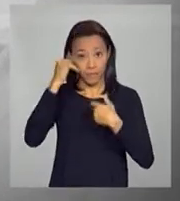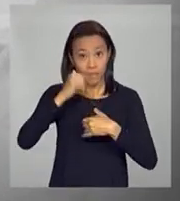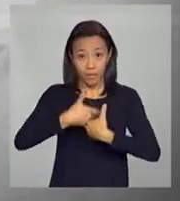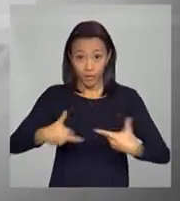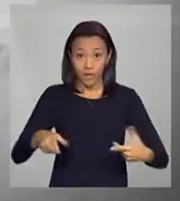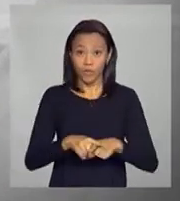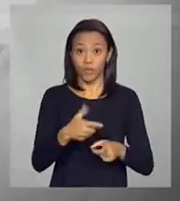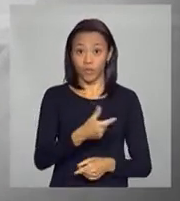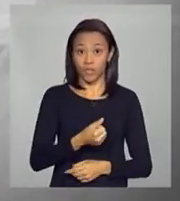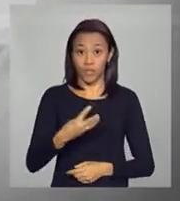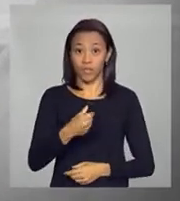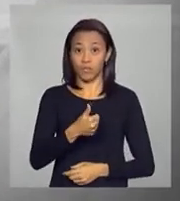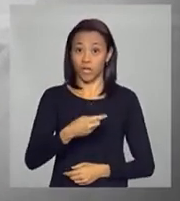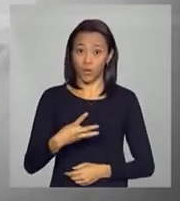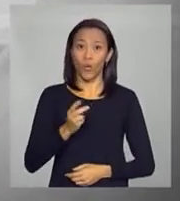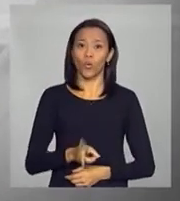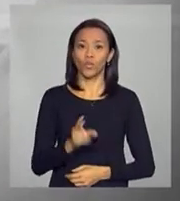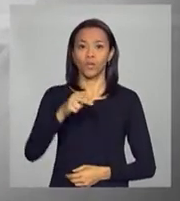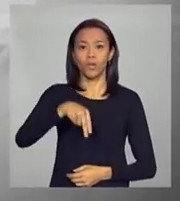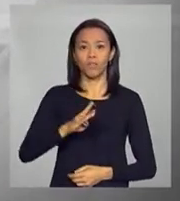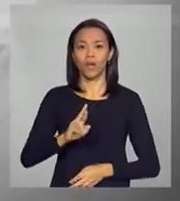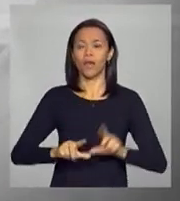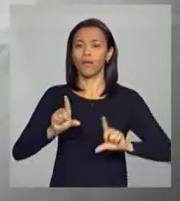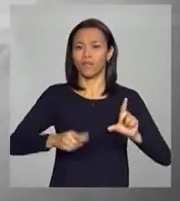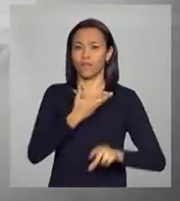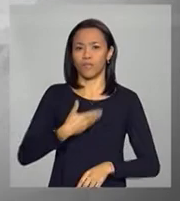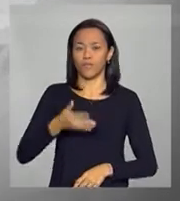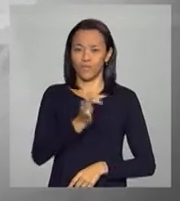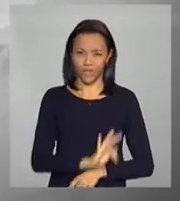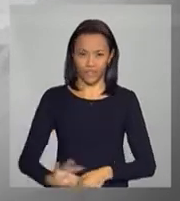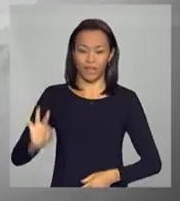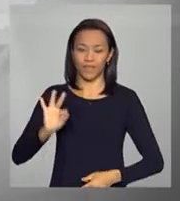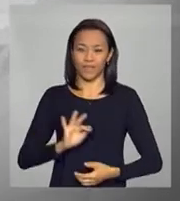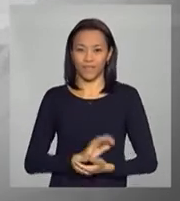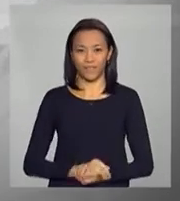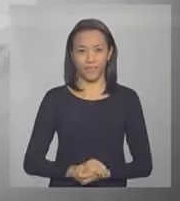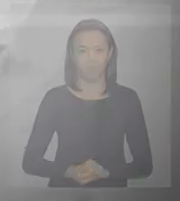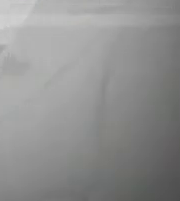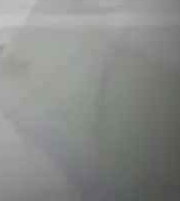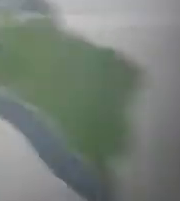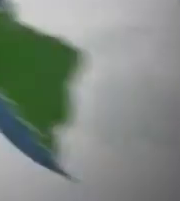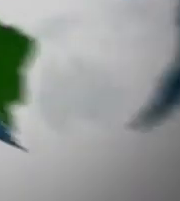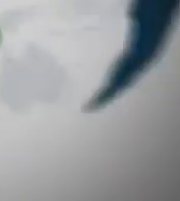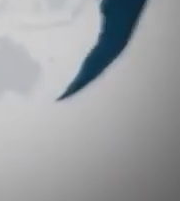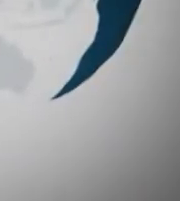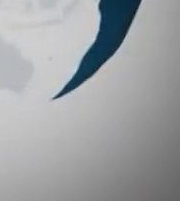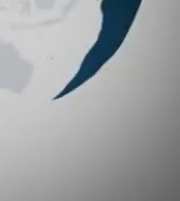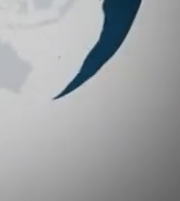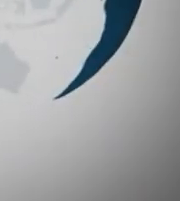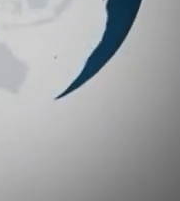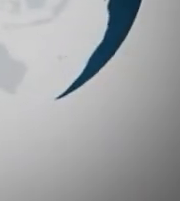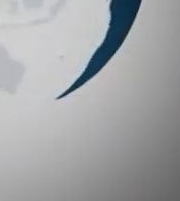2013 e 2014. Continue com a gente, NBR, a TV do Governo Federal. E